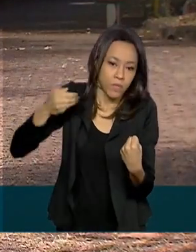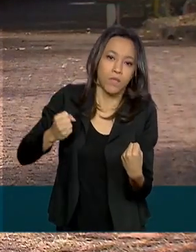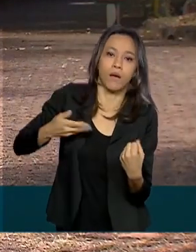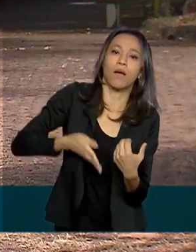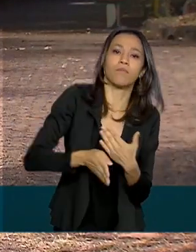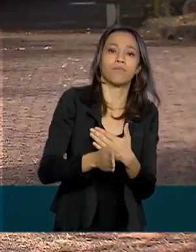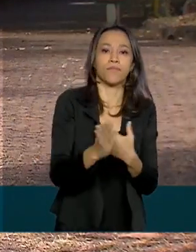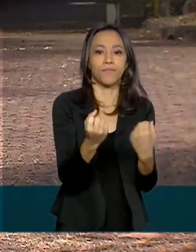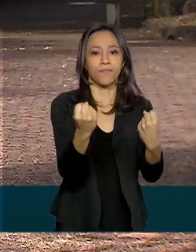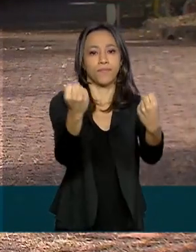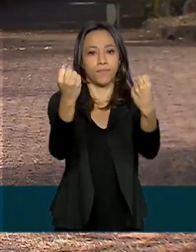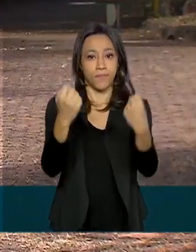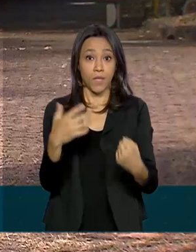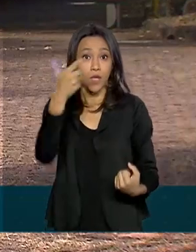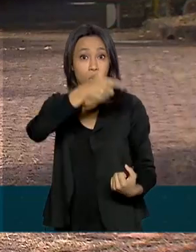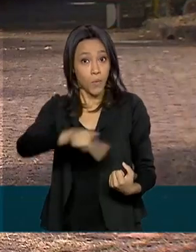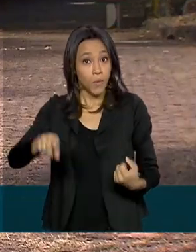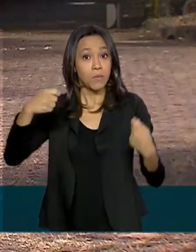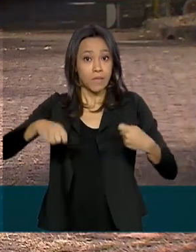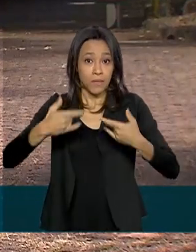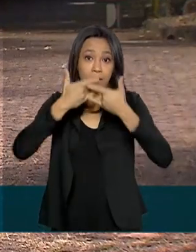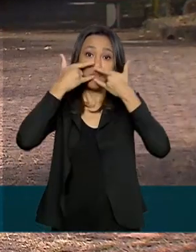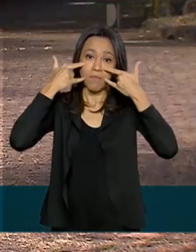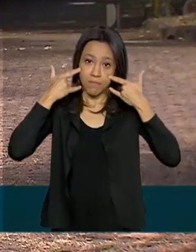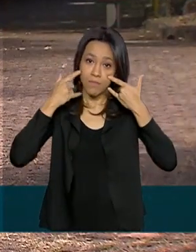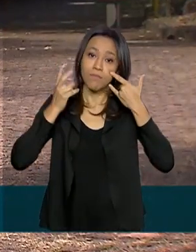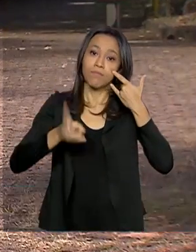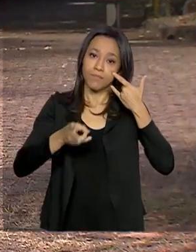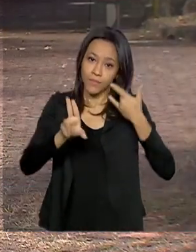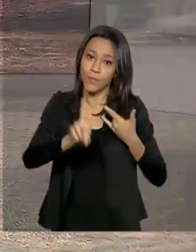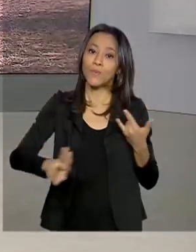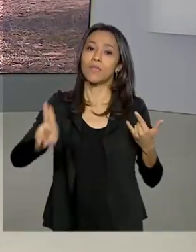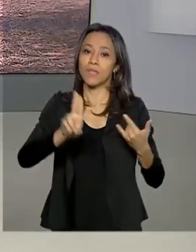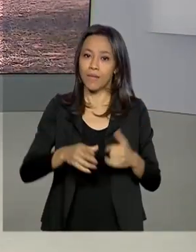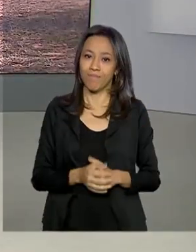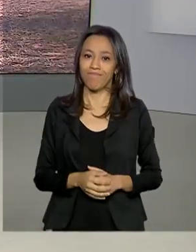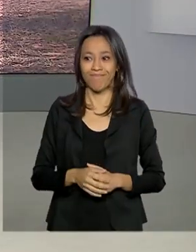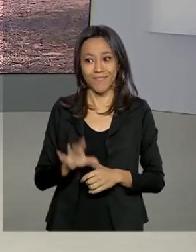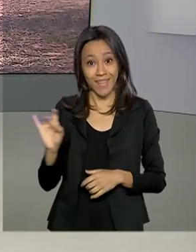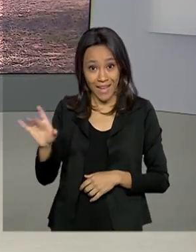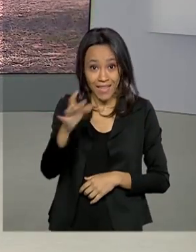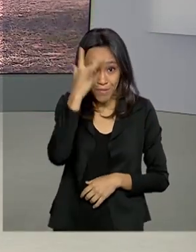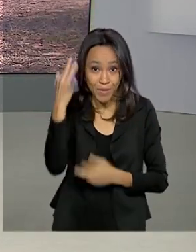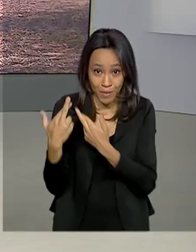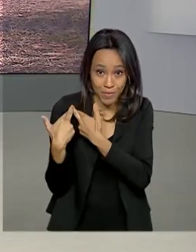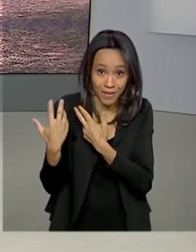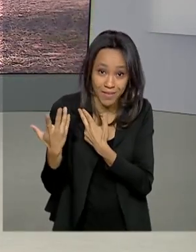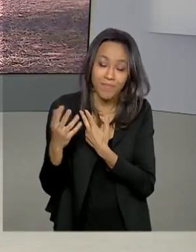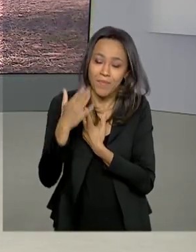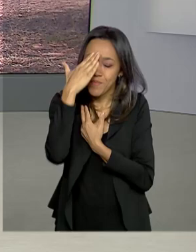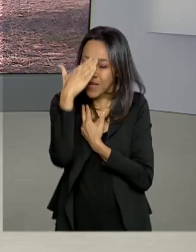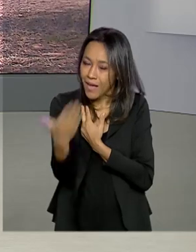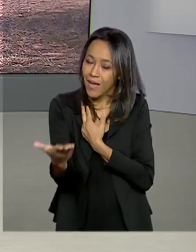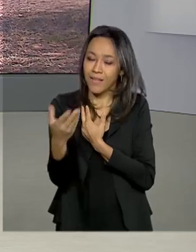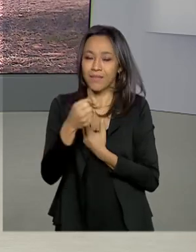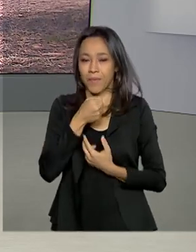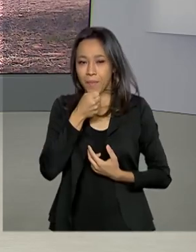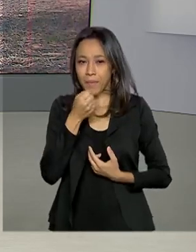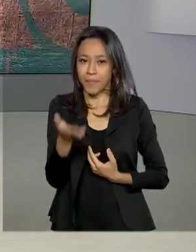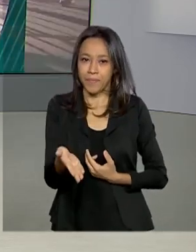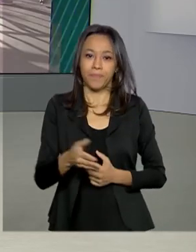visitante é estar de máscara o tempo todo. Ana? Cada um fazendo a sua parte, né, Daniela? Obrigada pela participação ao vivo.